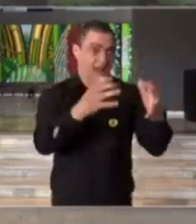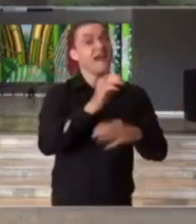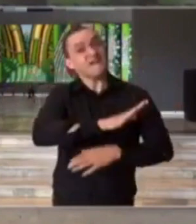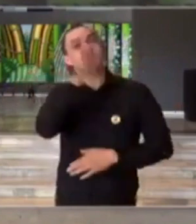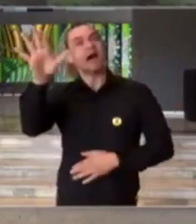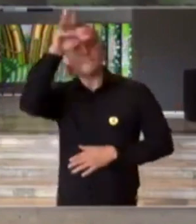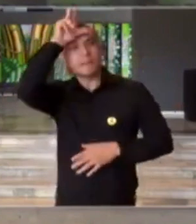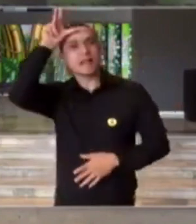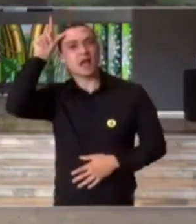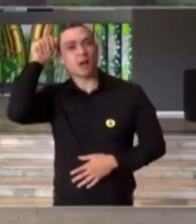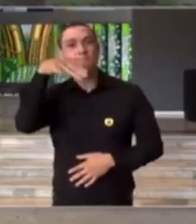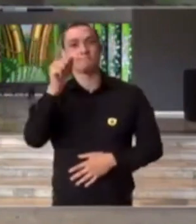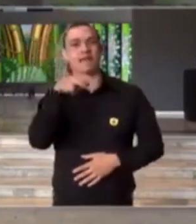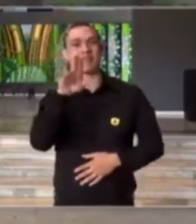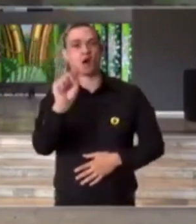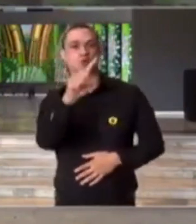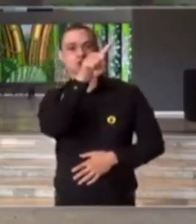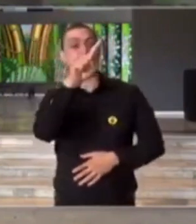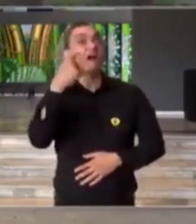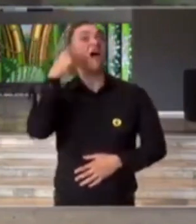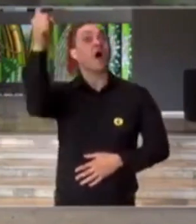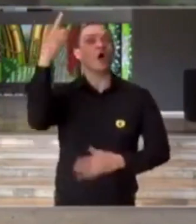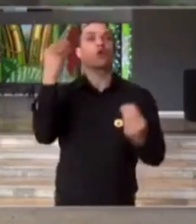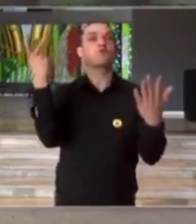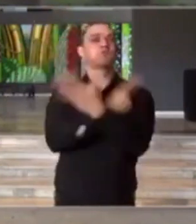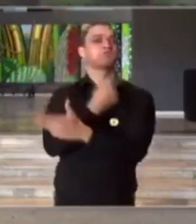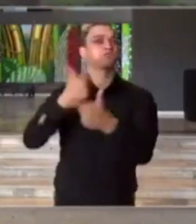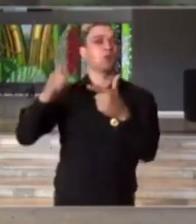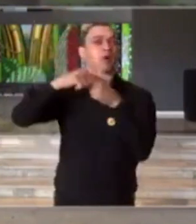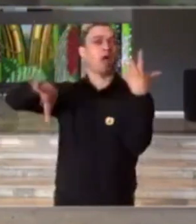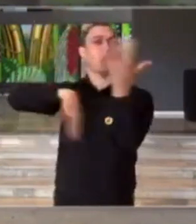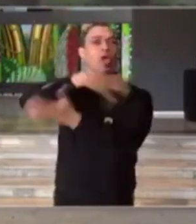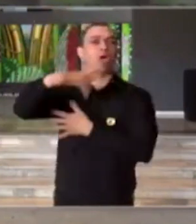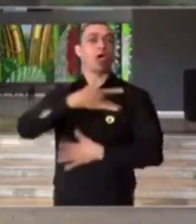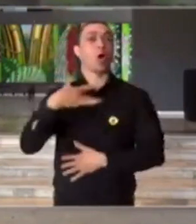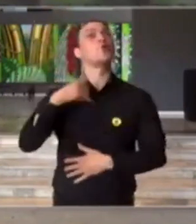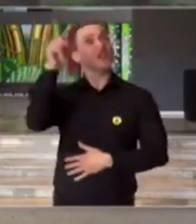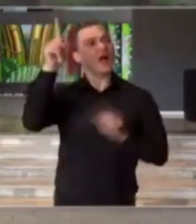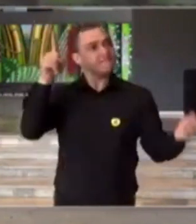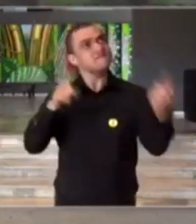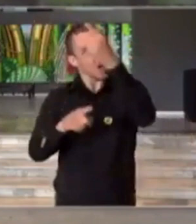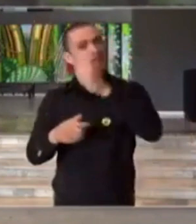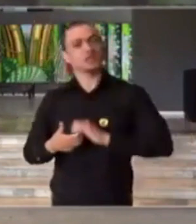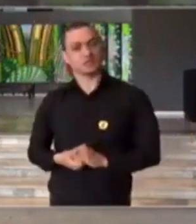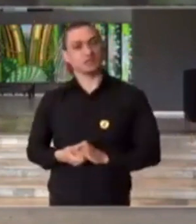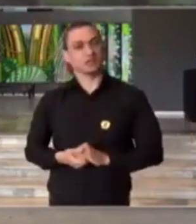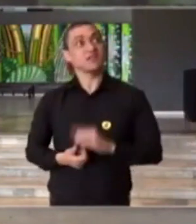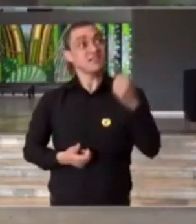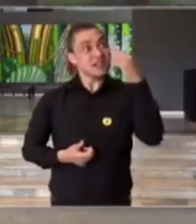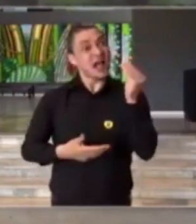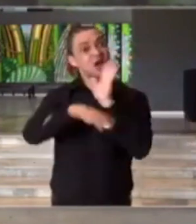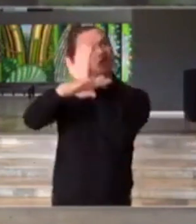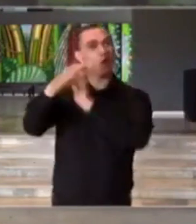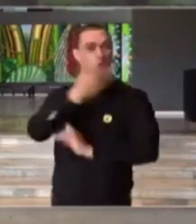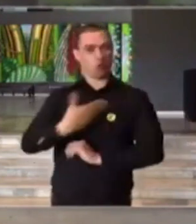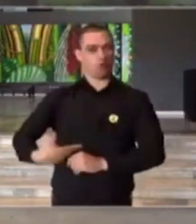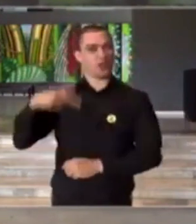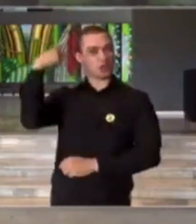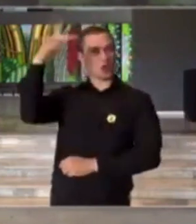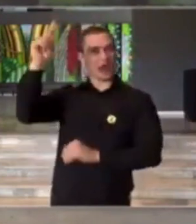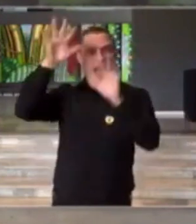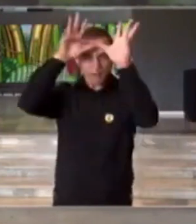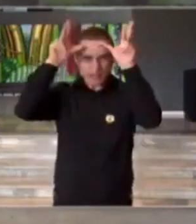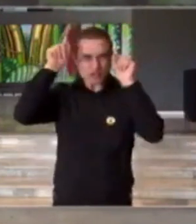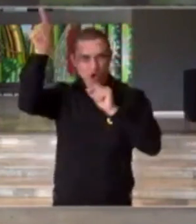Manaus. Vá ver o colapso da saúde em Manaus. Vá ajudar o governador do estado do